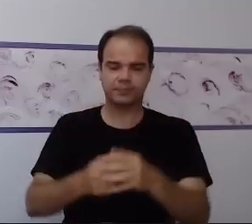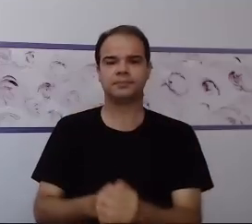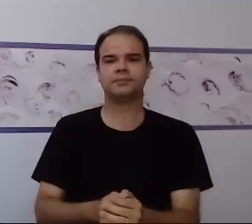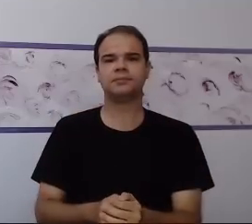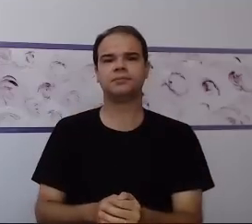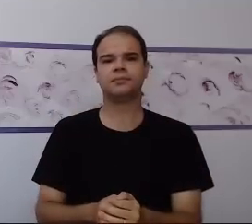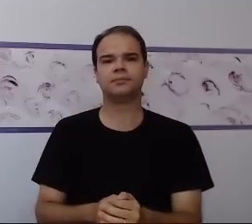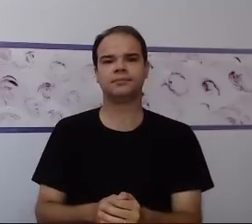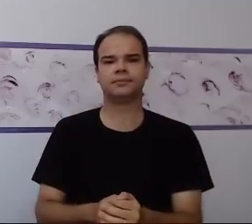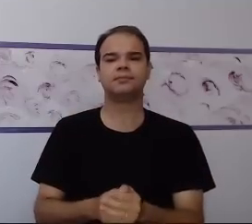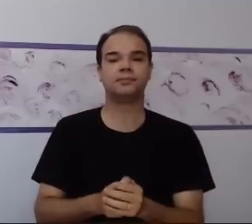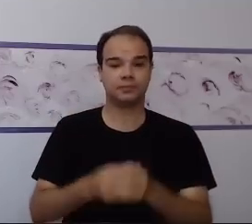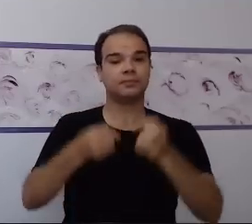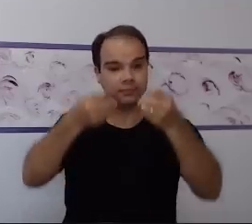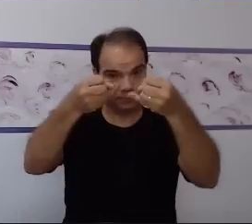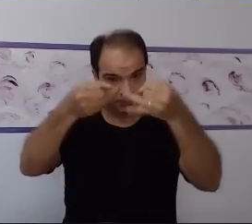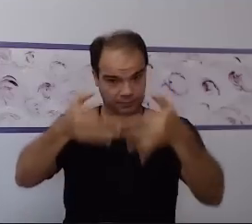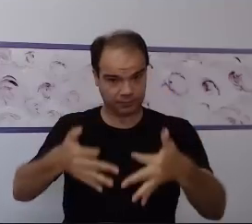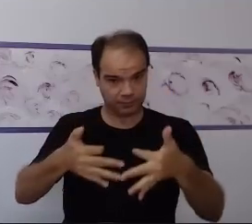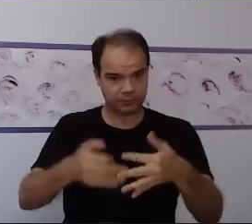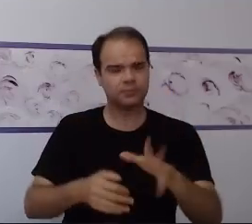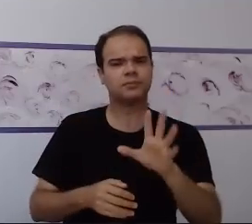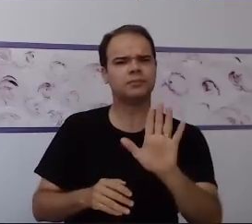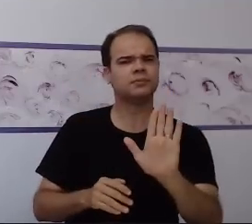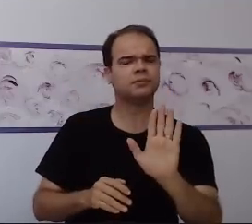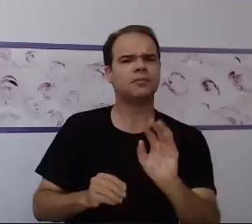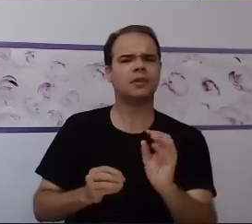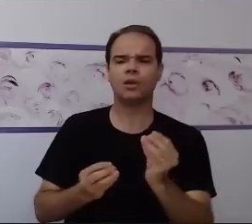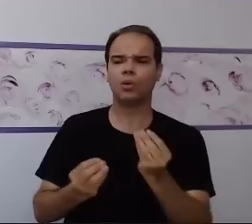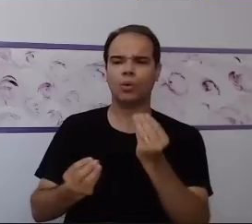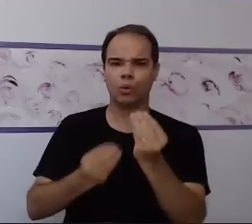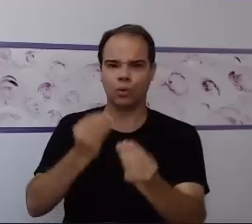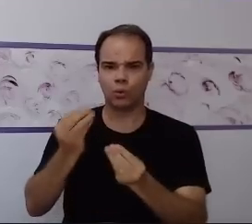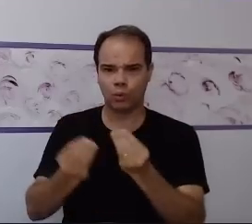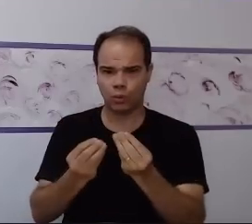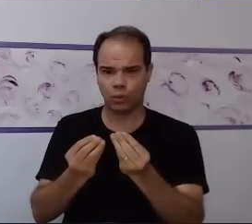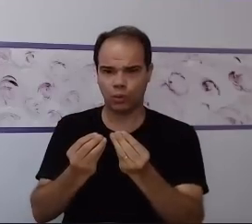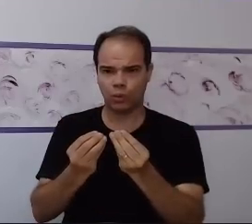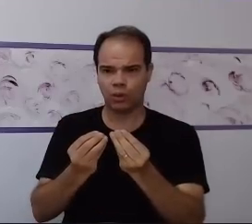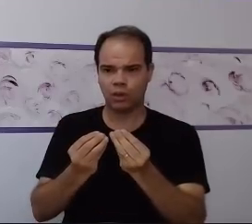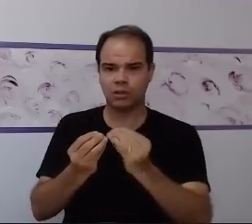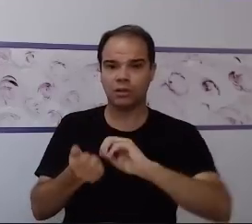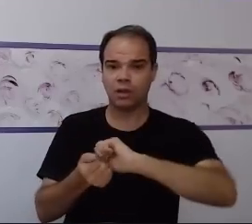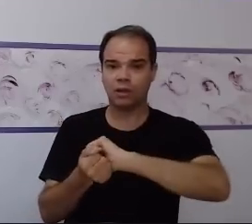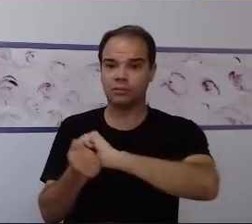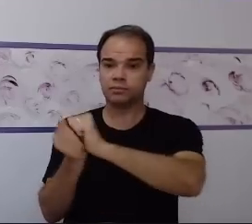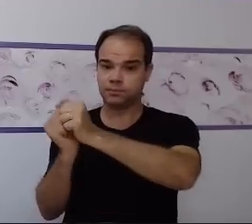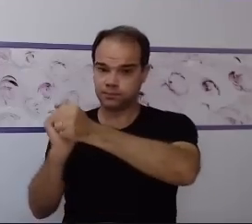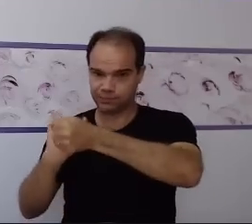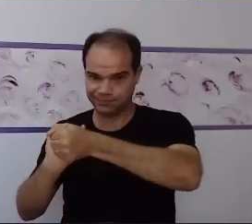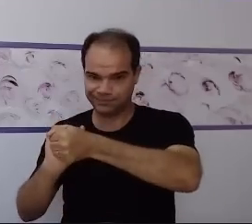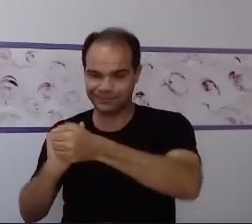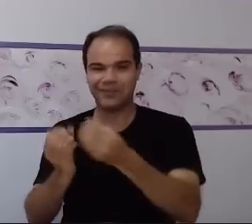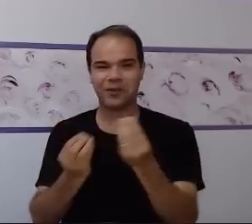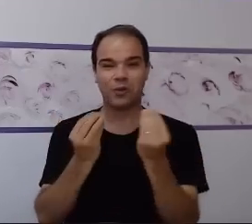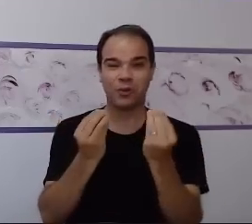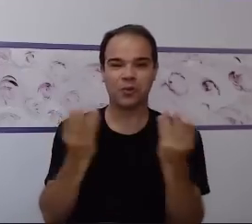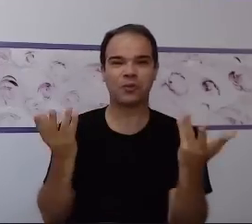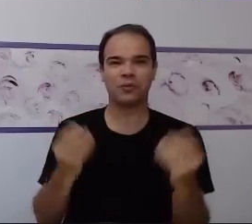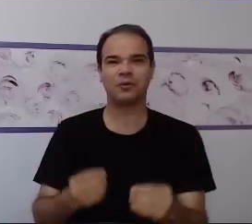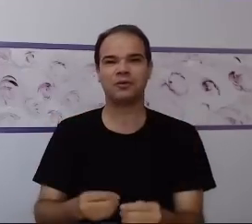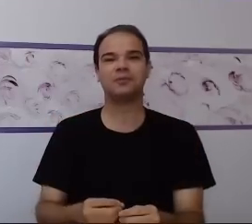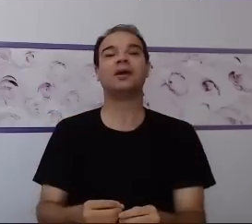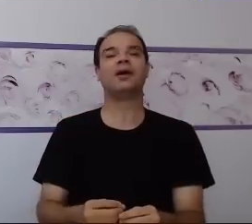De onde vem? Na realidade, você quer saber como se faz para chegar nas adequações, né? Que é o que a gente está